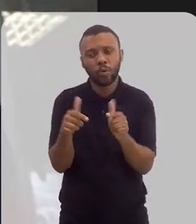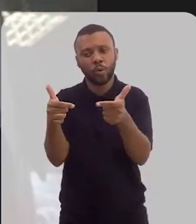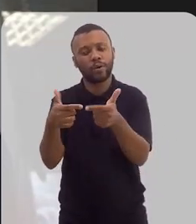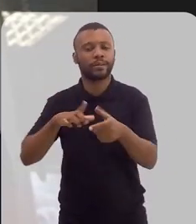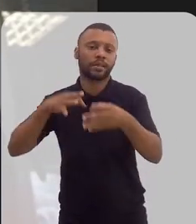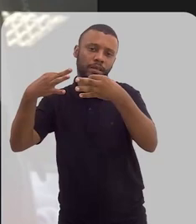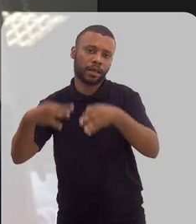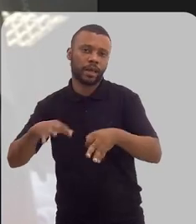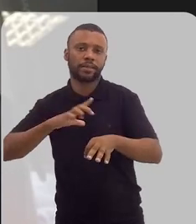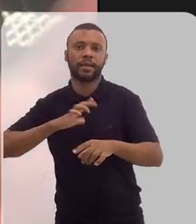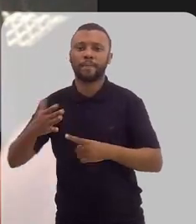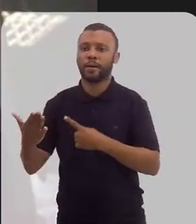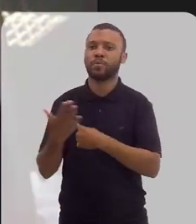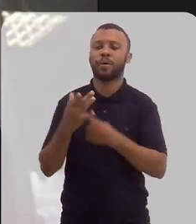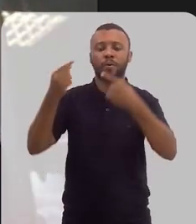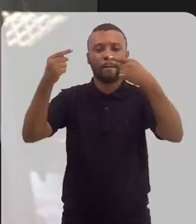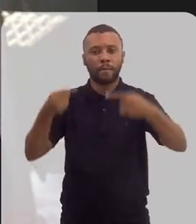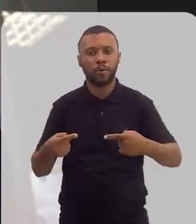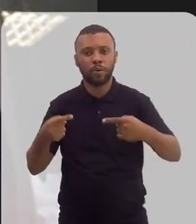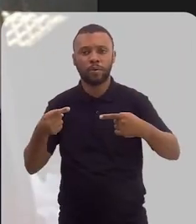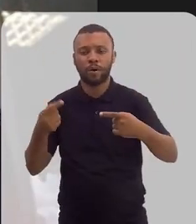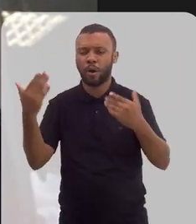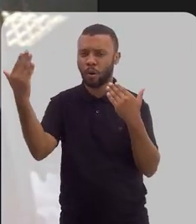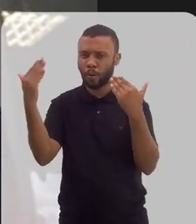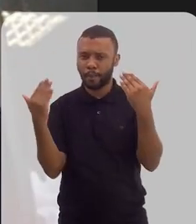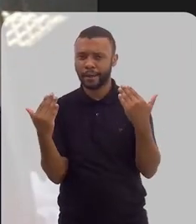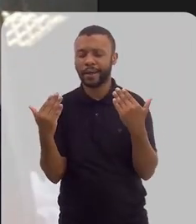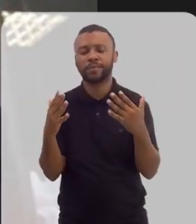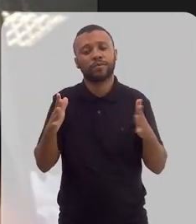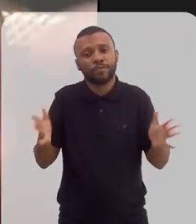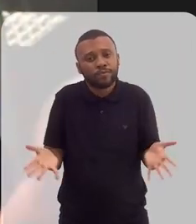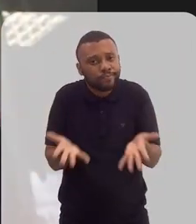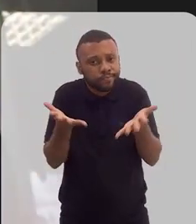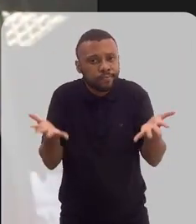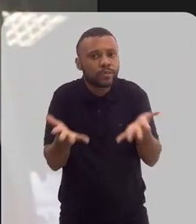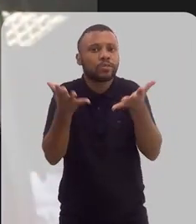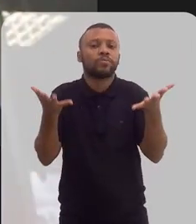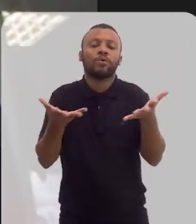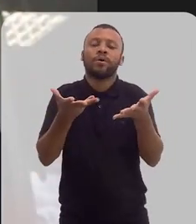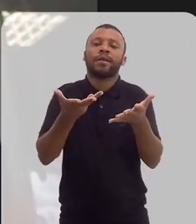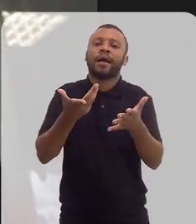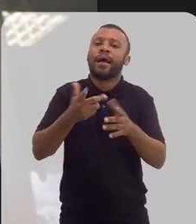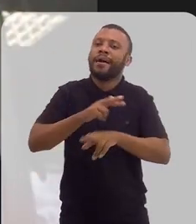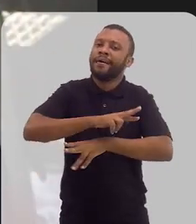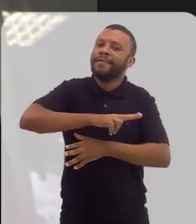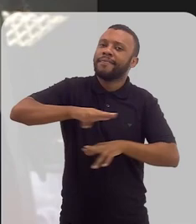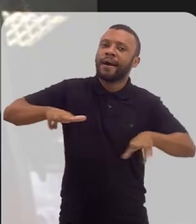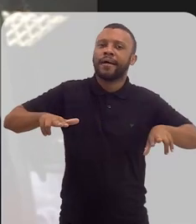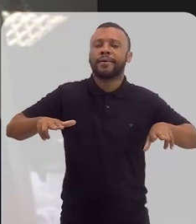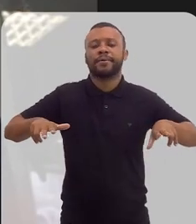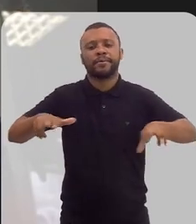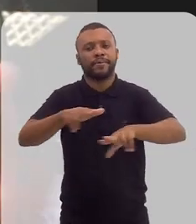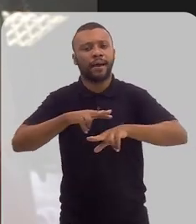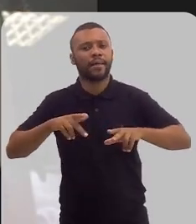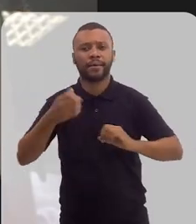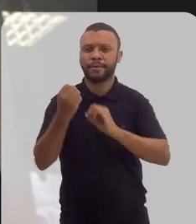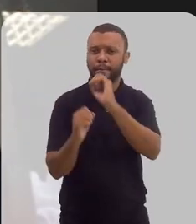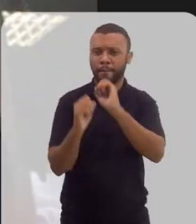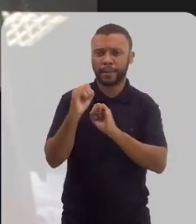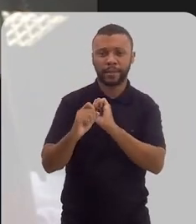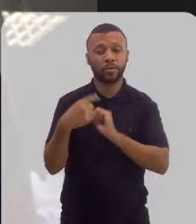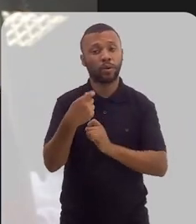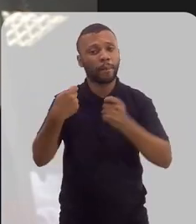ela acaba sendo mais competitiva do que o seu competidor. Então, estou estimulando, e é isso que a gente precisa, de políticas públicas que